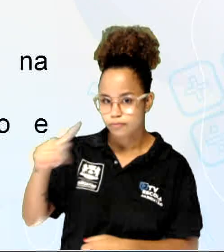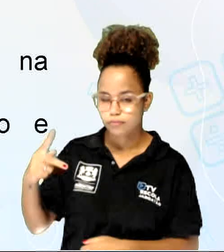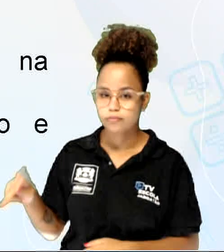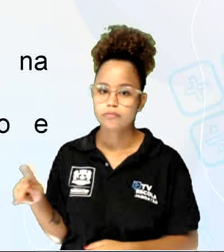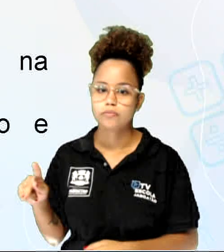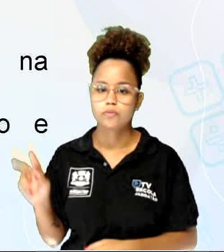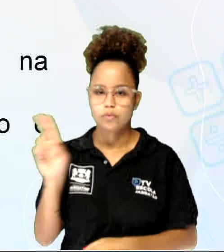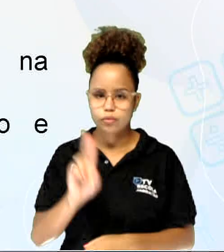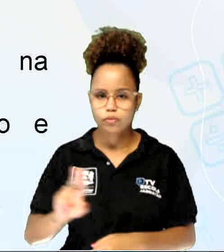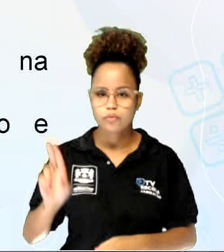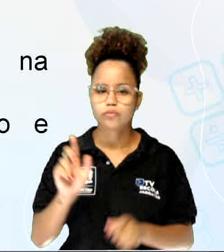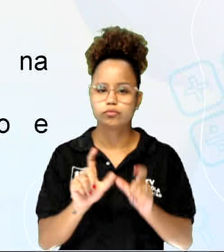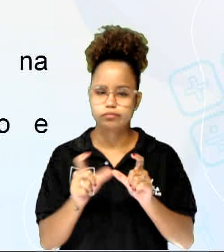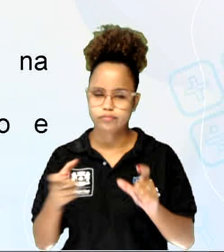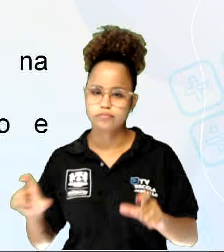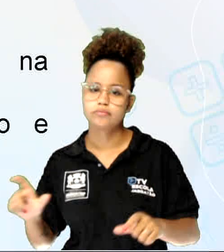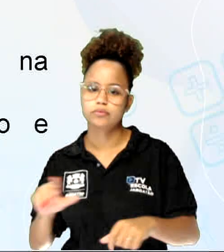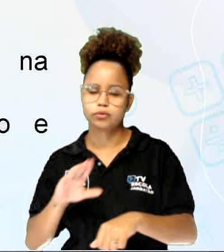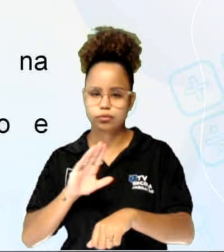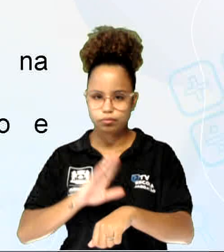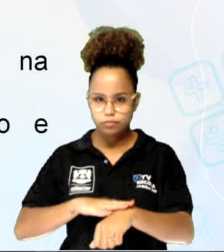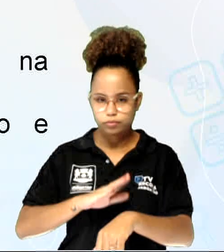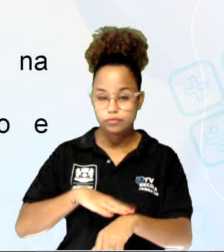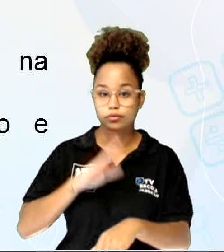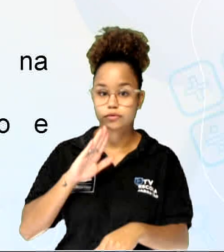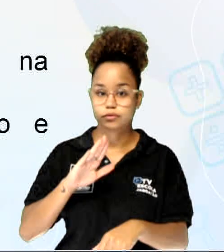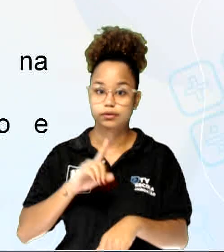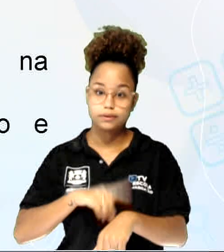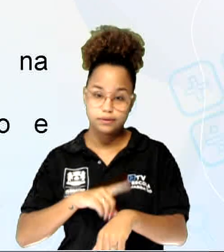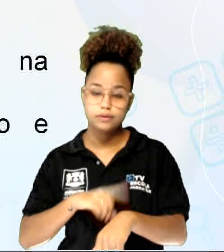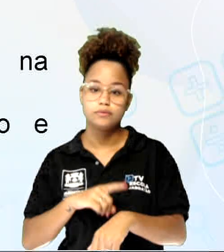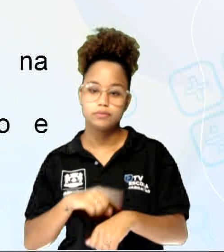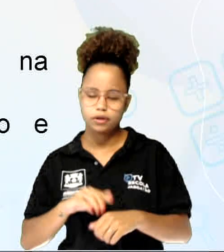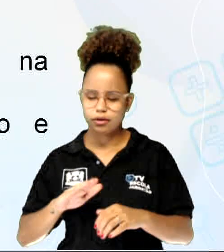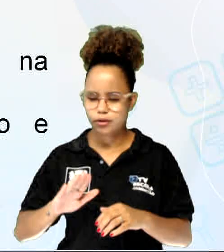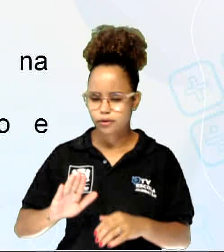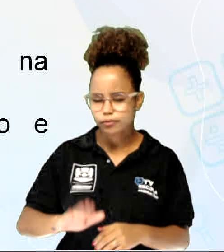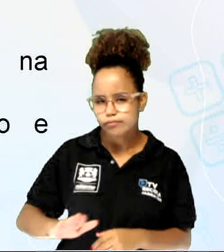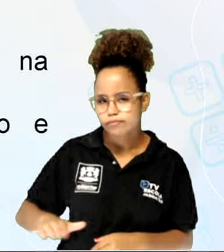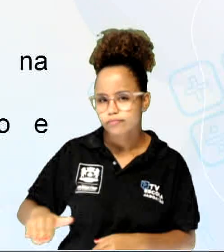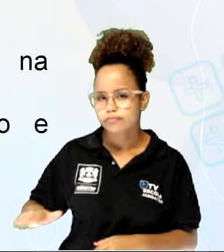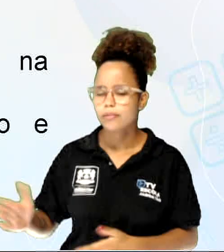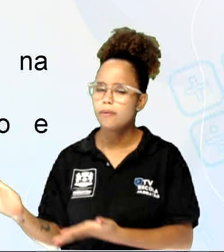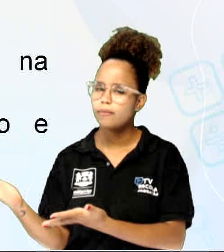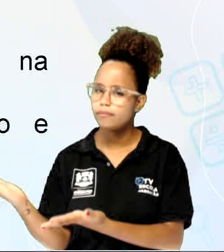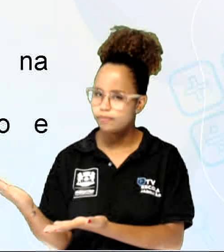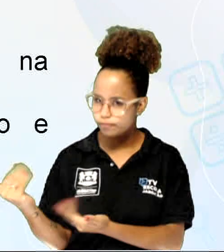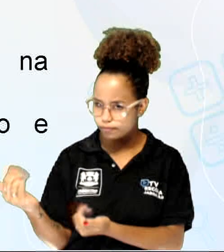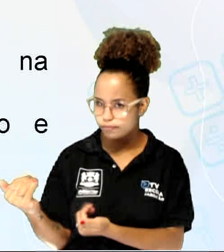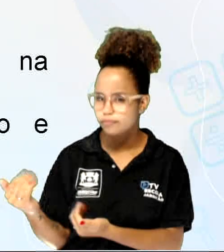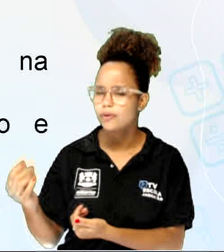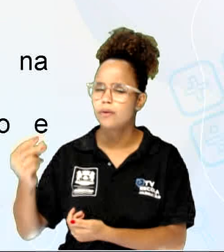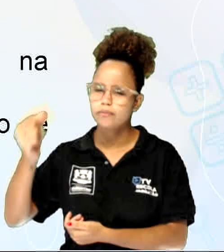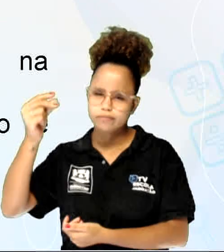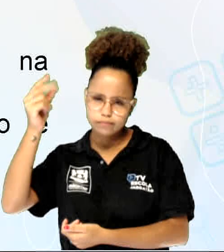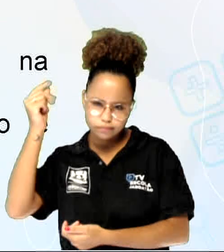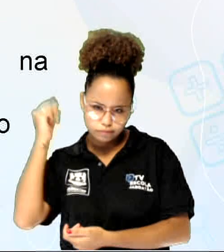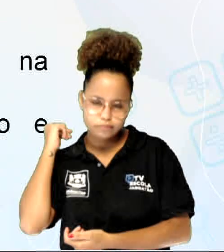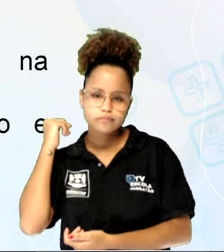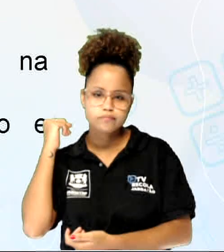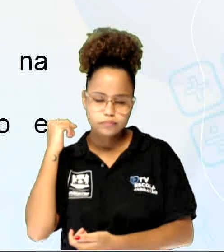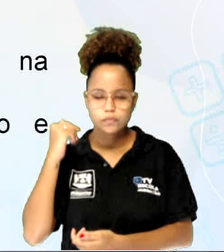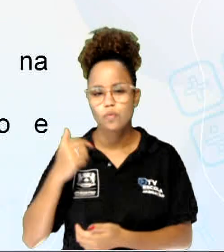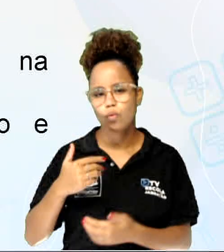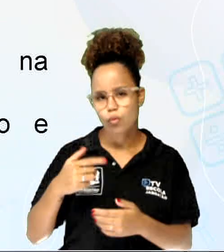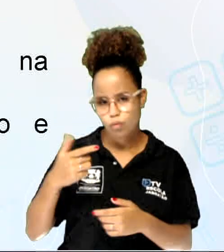marcadores temporais, que eu expliquei para vocês o que são os marcadores, que é infância, adolescência, naquela época, entre outros